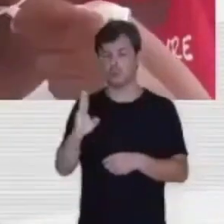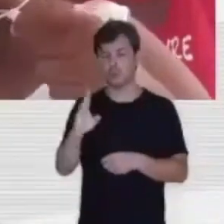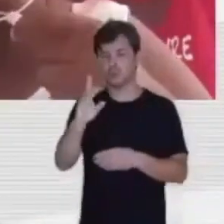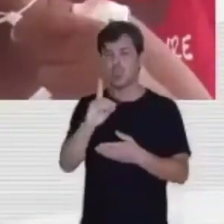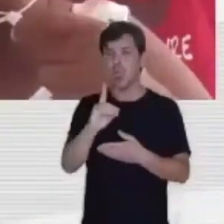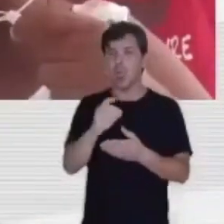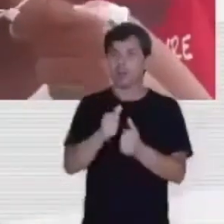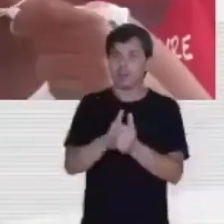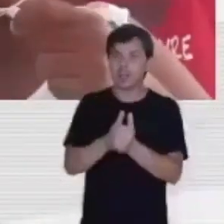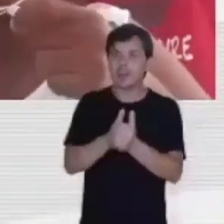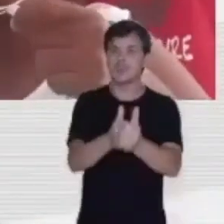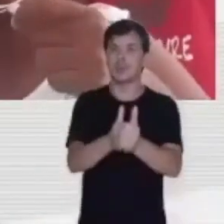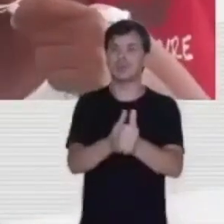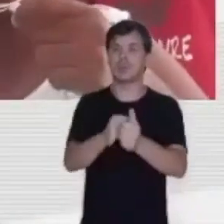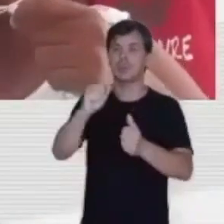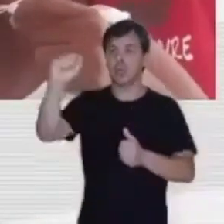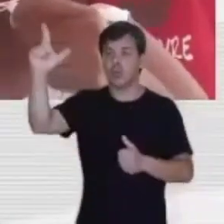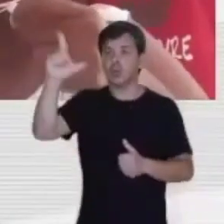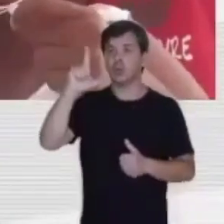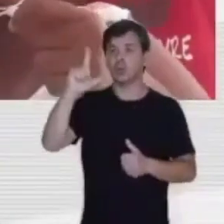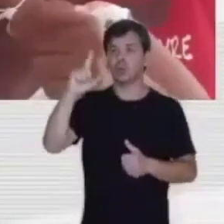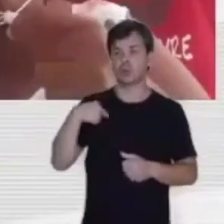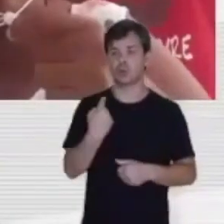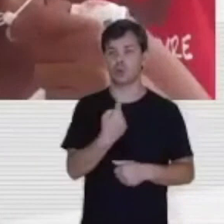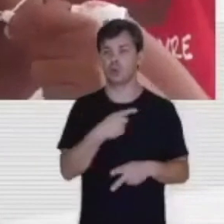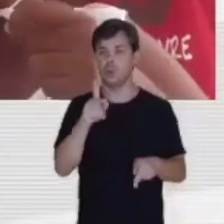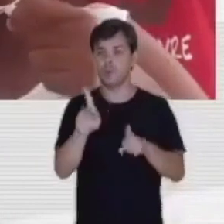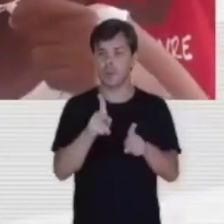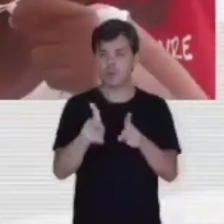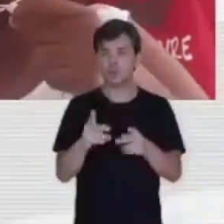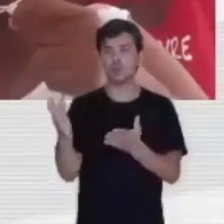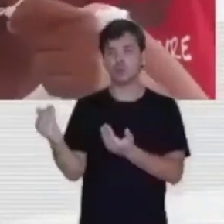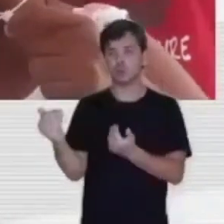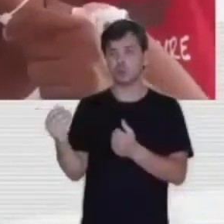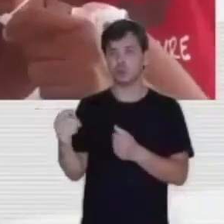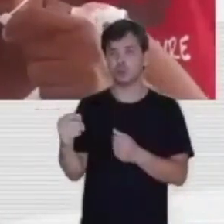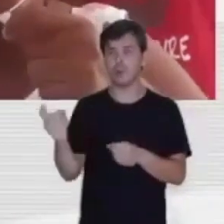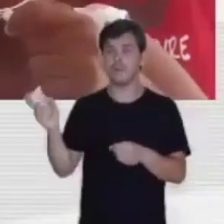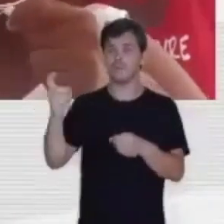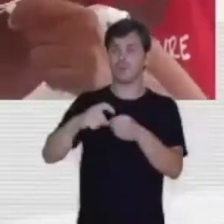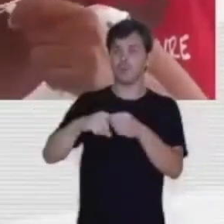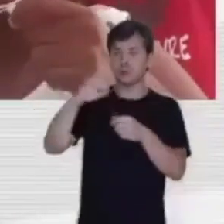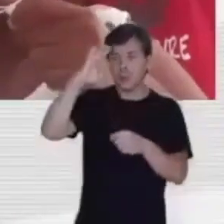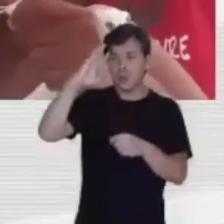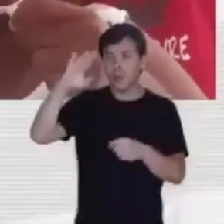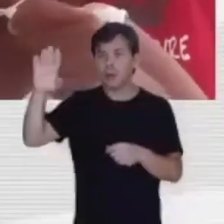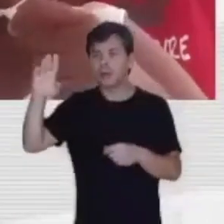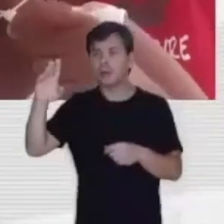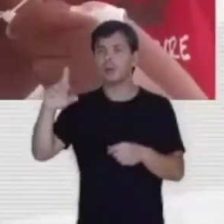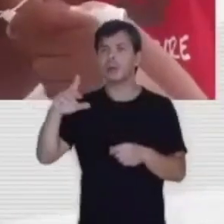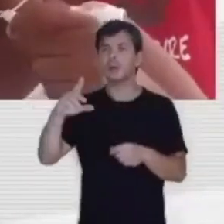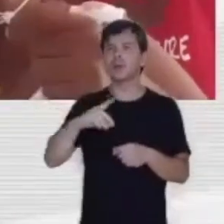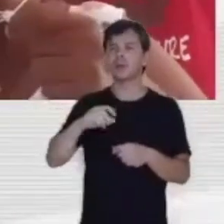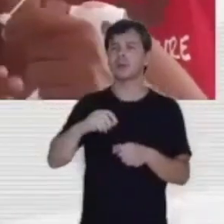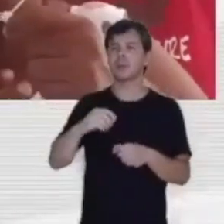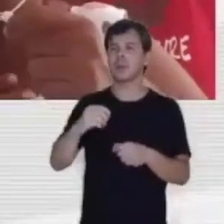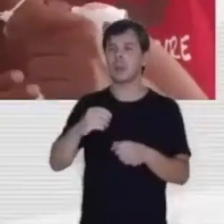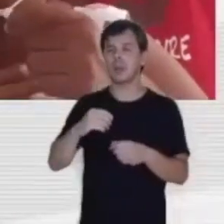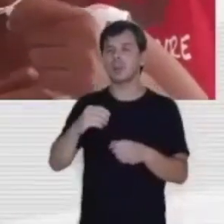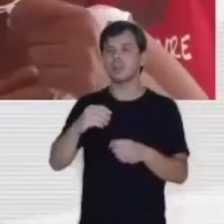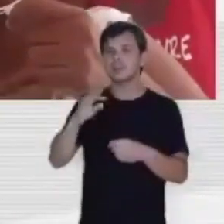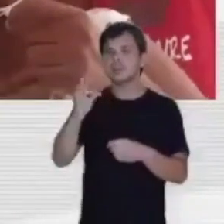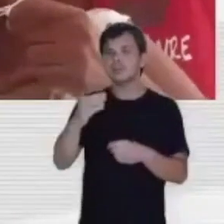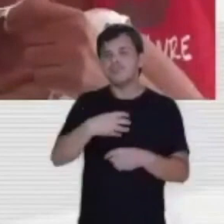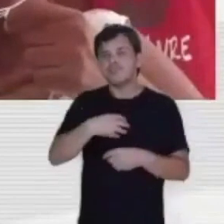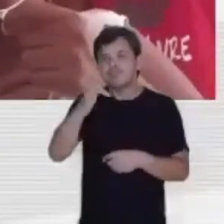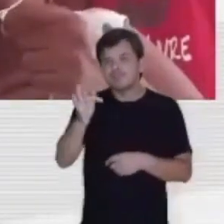o Brasil, seja a luz para que o nosso povo, os nossos jovens, volte a sonhar, a ter perspectiva de futuro,